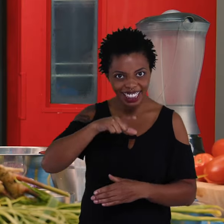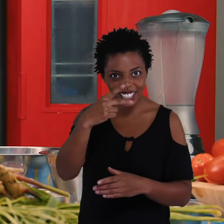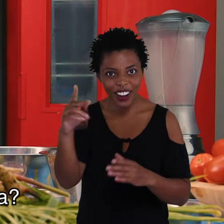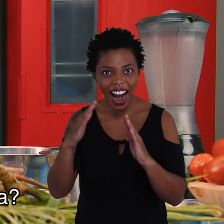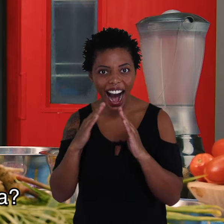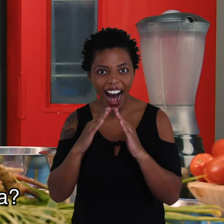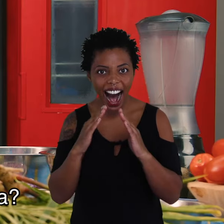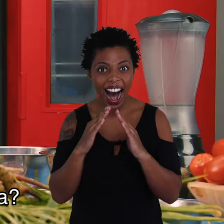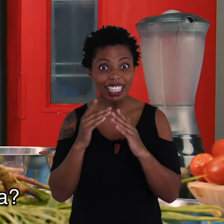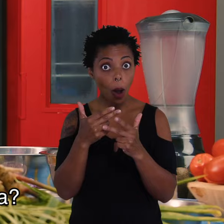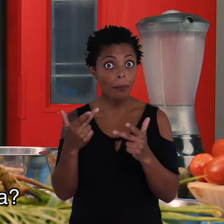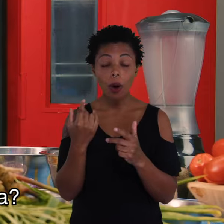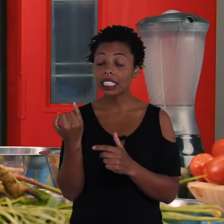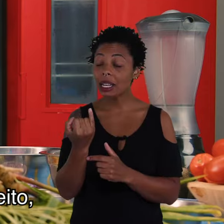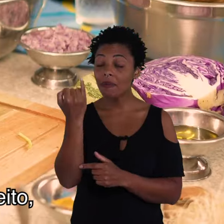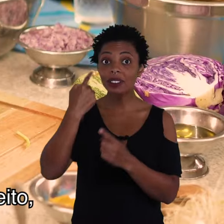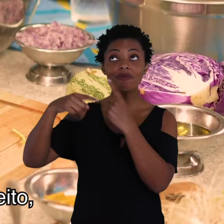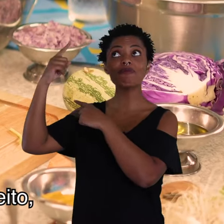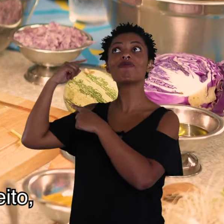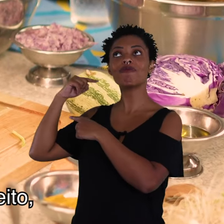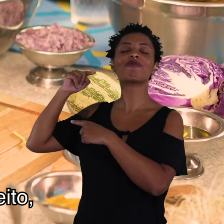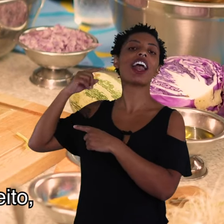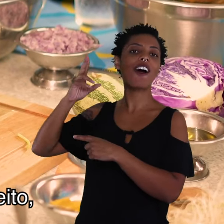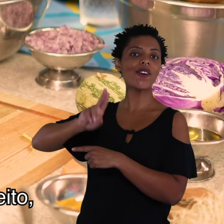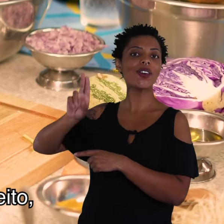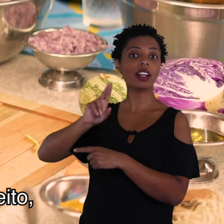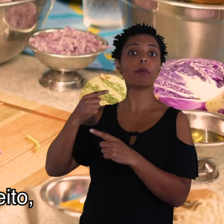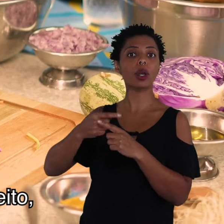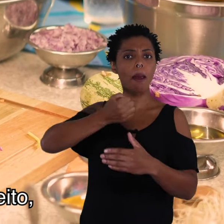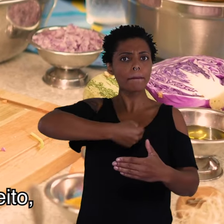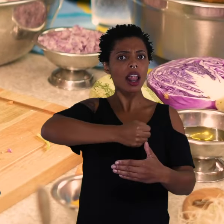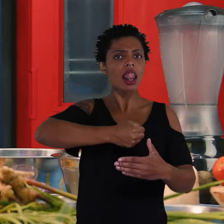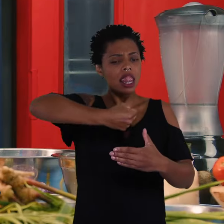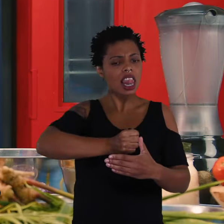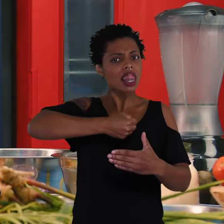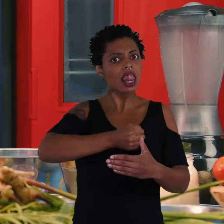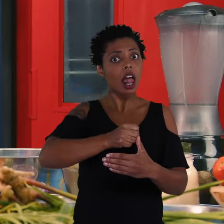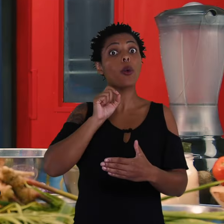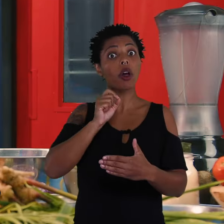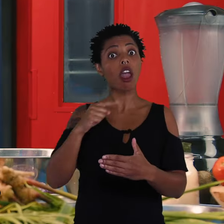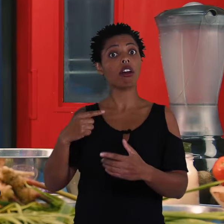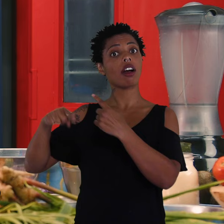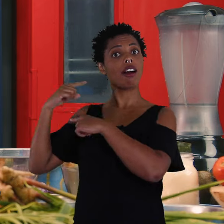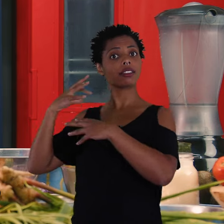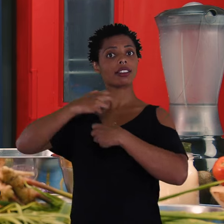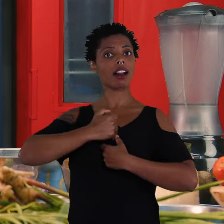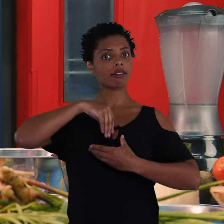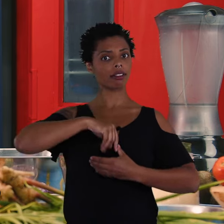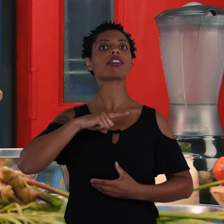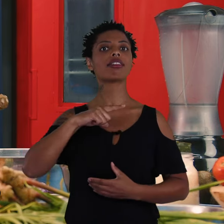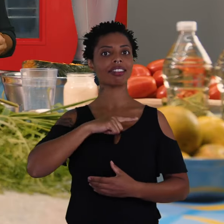pilão. Quem ainda tem pilão em casa? É um resgate que é super importante de ser feito, porque o pilão ele carrega toda a nossa